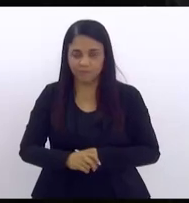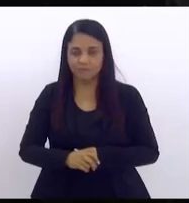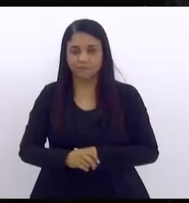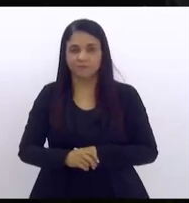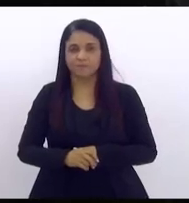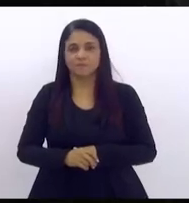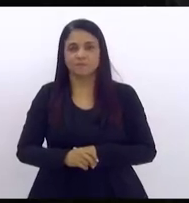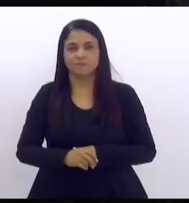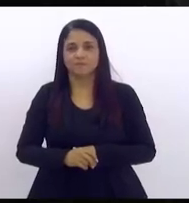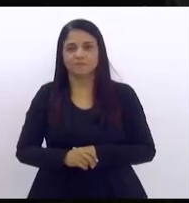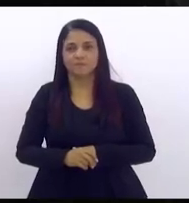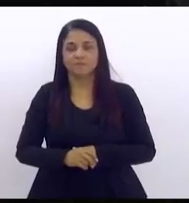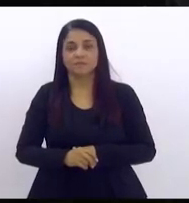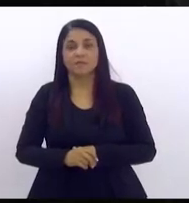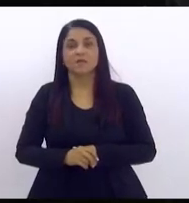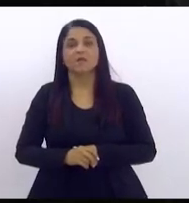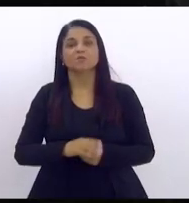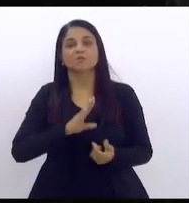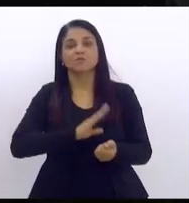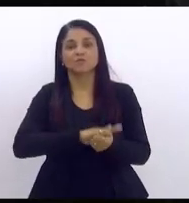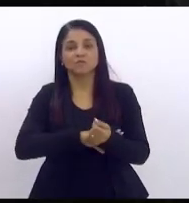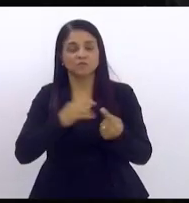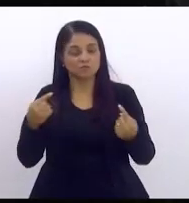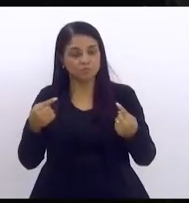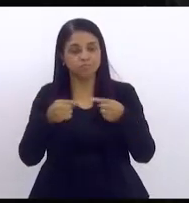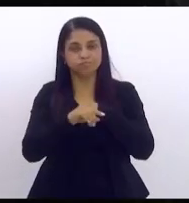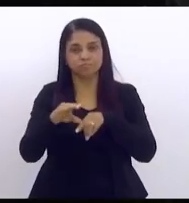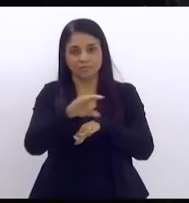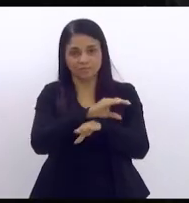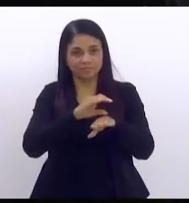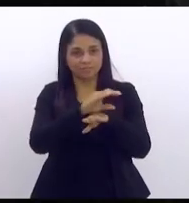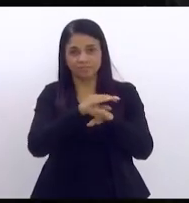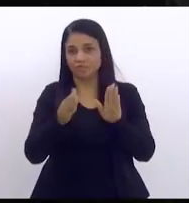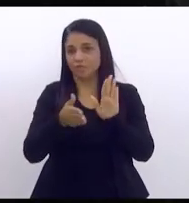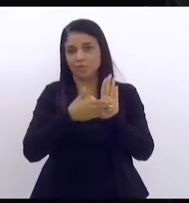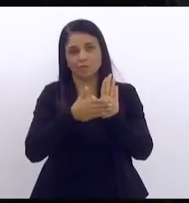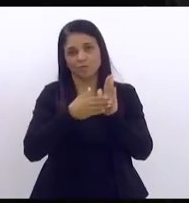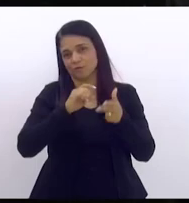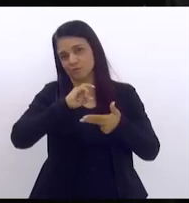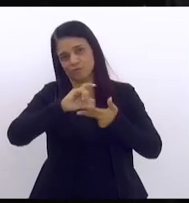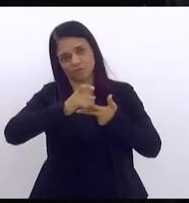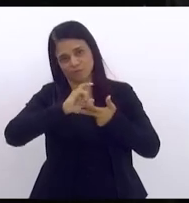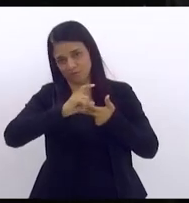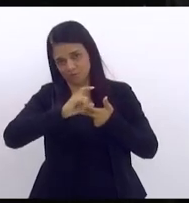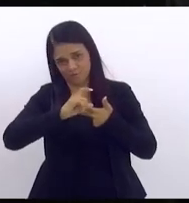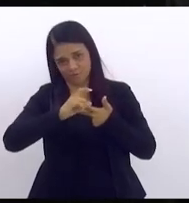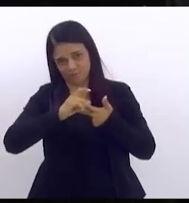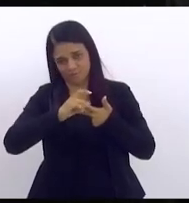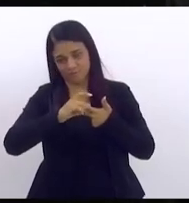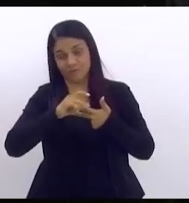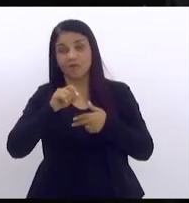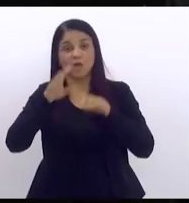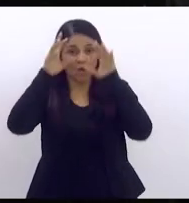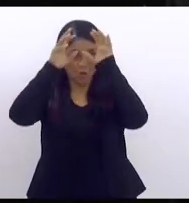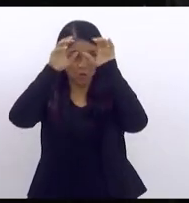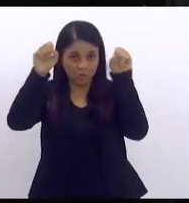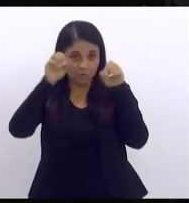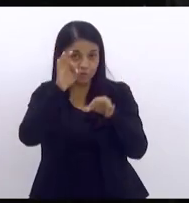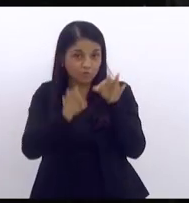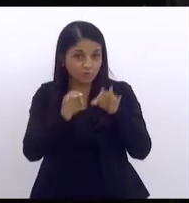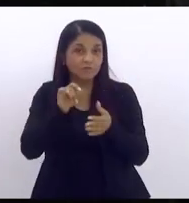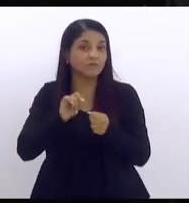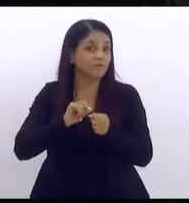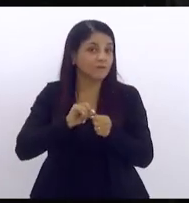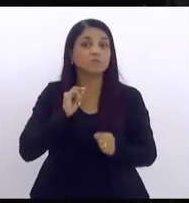é outro vício de inconstitucionalidade do projeto de ontem que não foi proposto pelo executivo e sabe o o tribunal de justiça fez